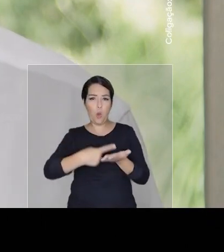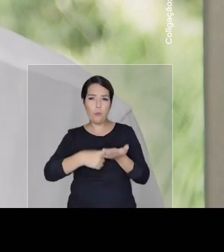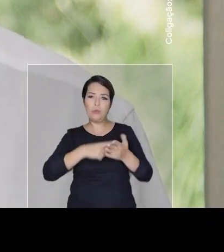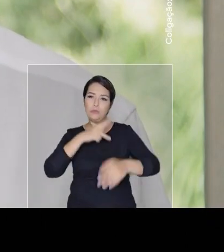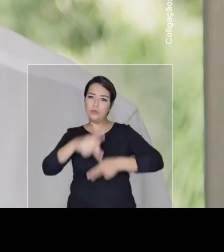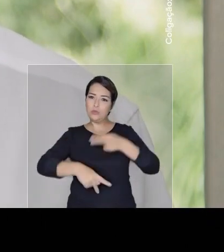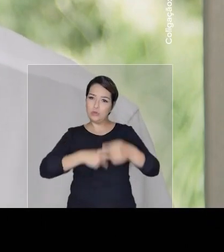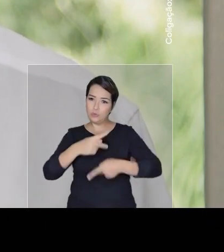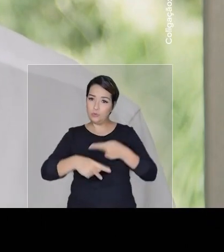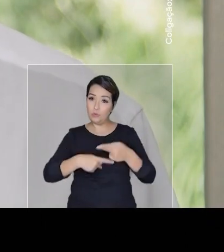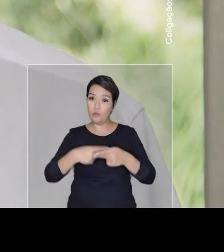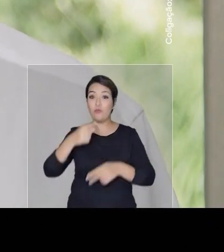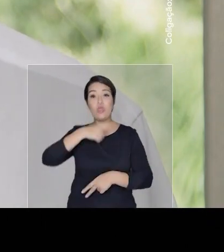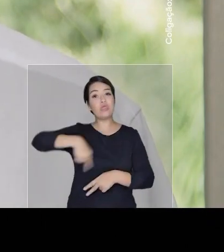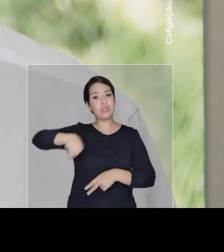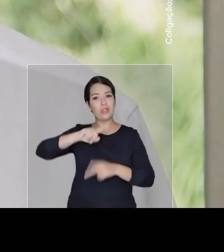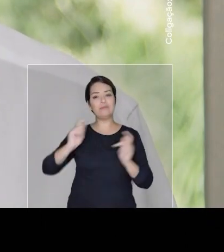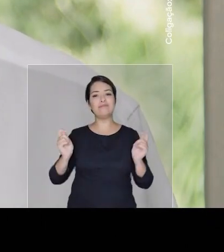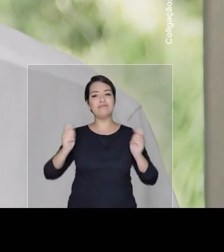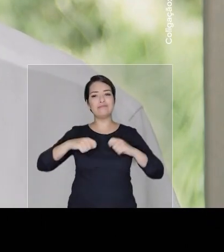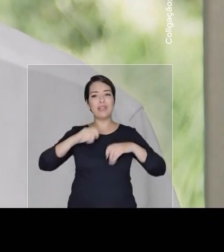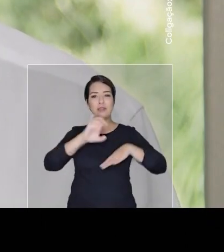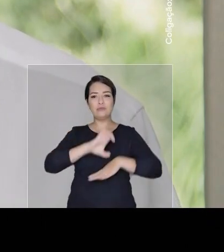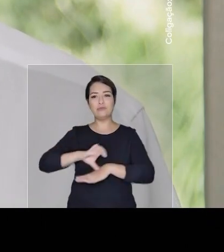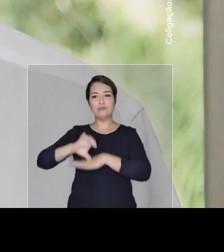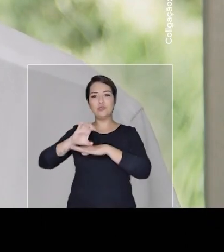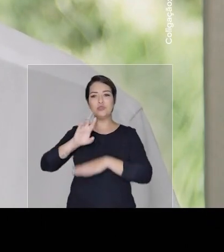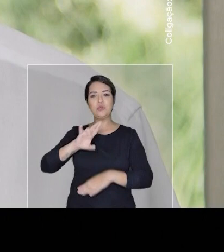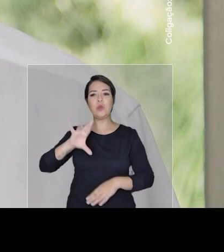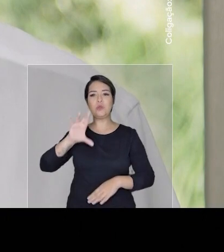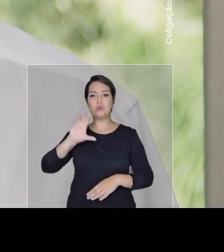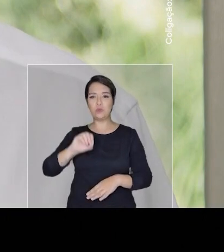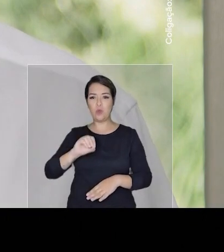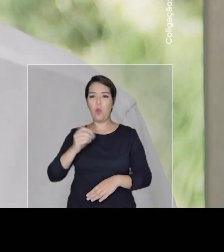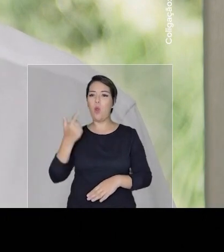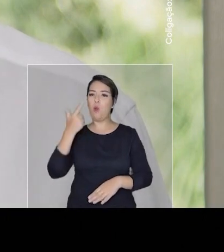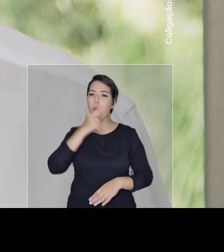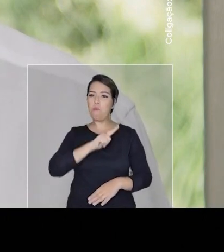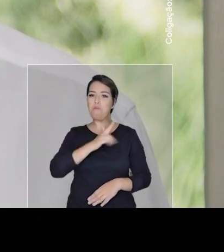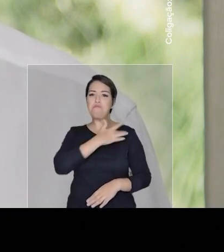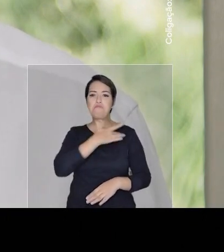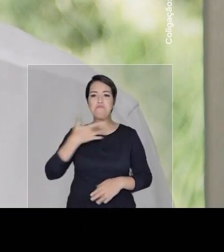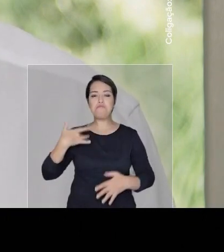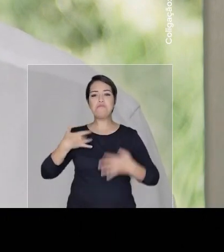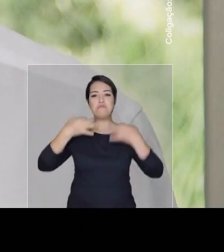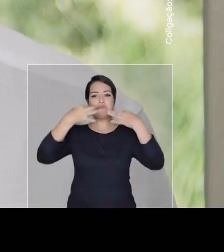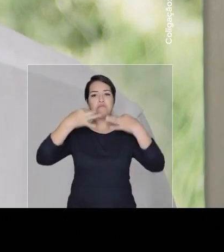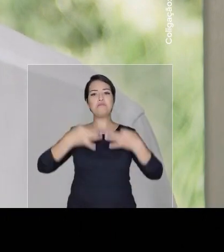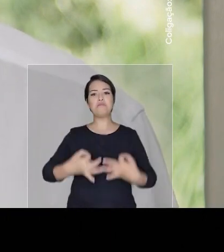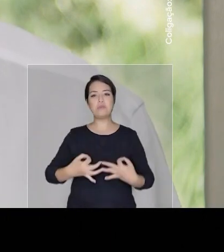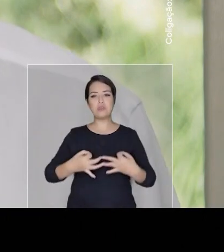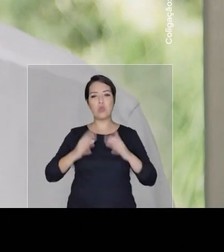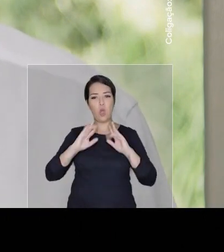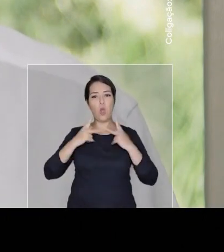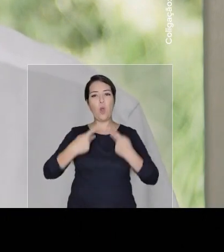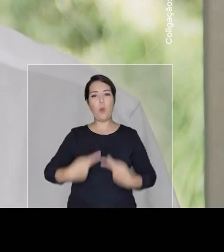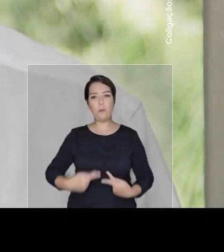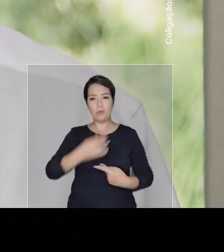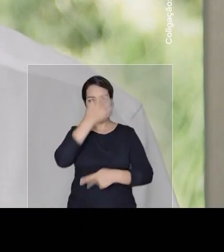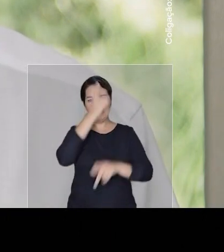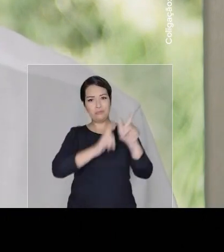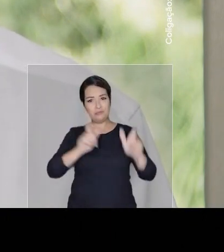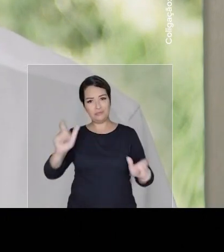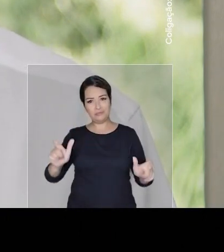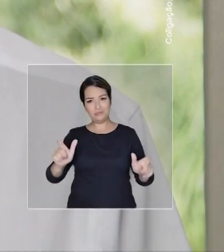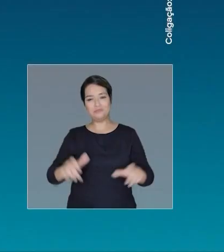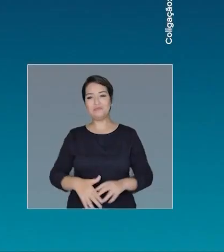compromisso com o povo nós podemos fazer o estado do rio garantir um atendimento de saúde digno e mais humano